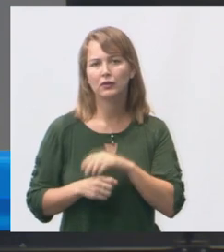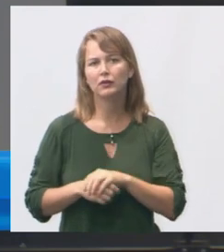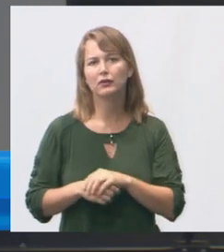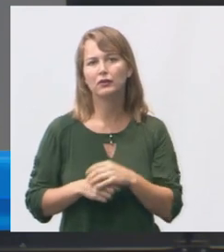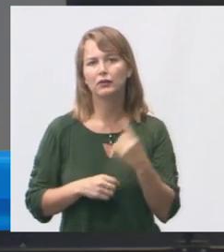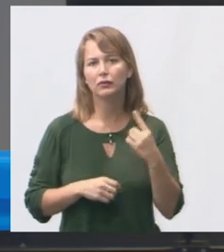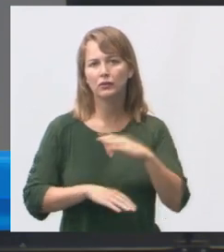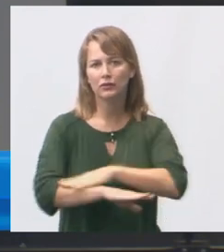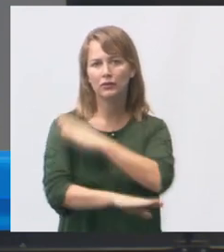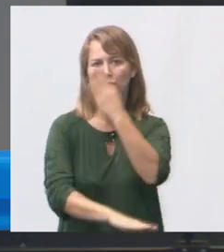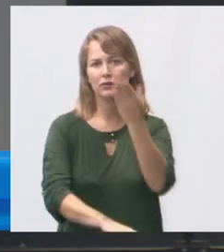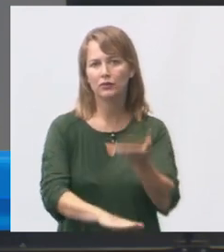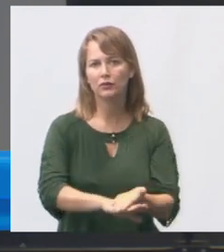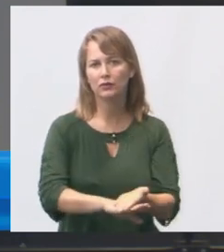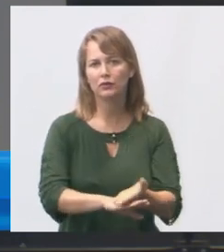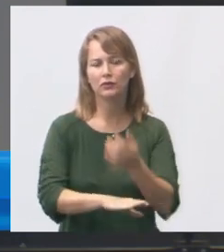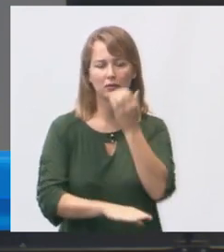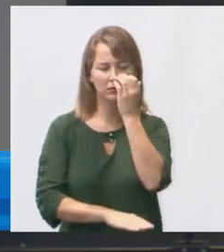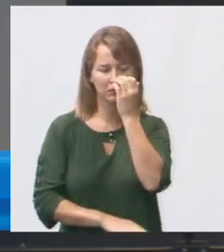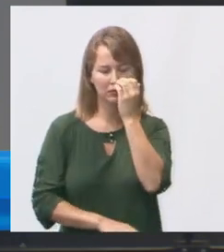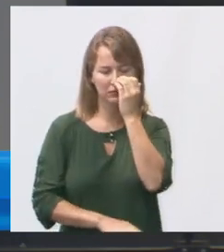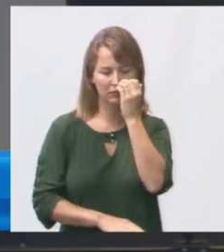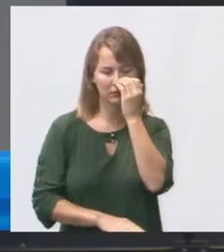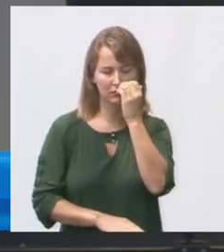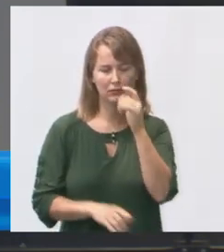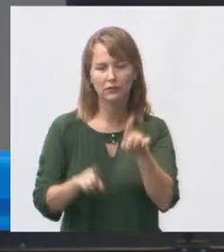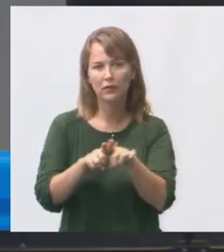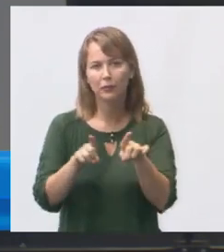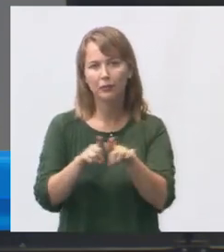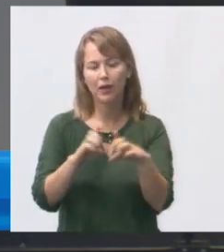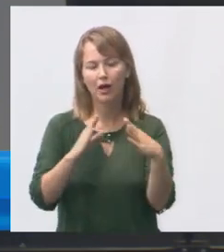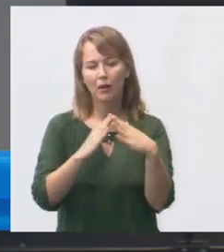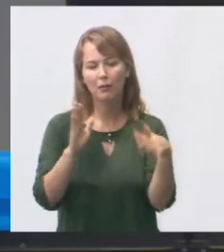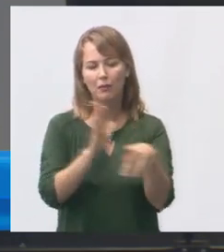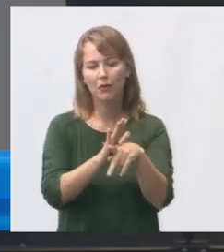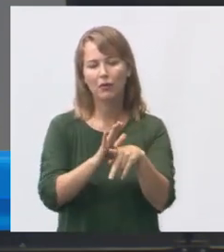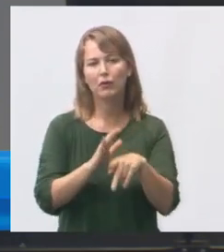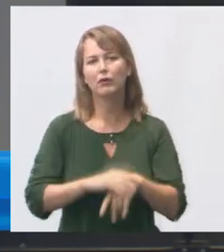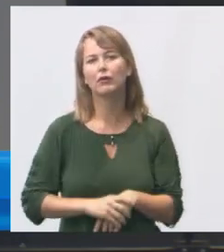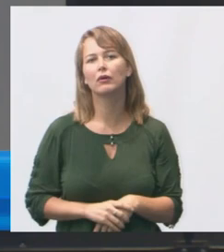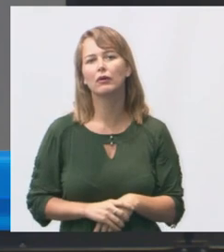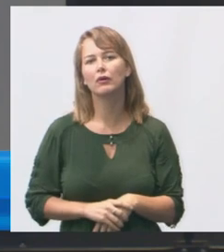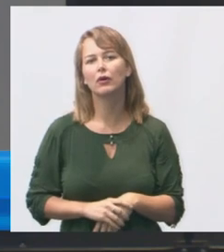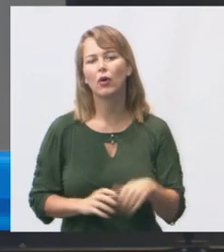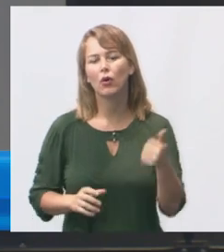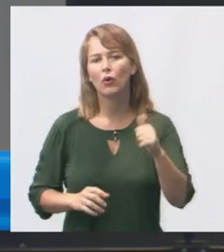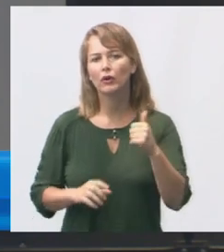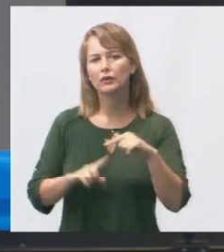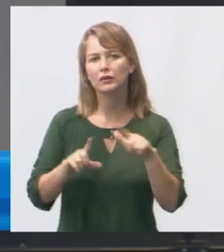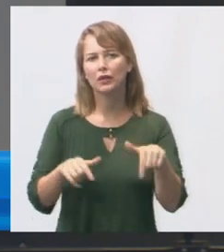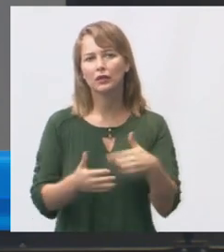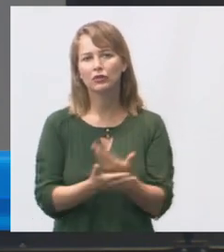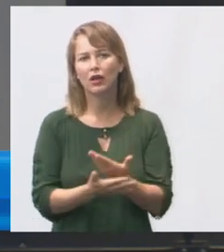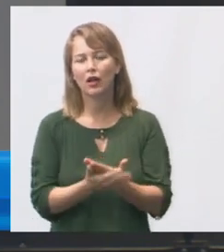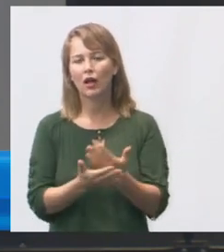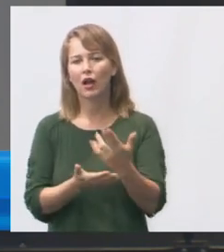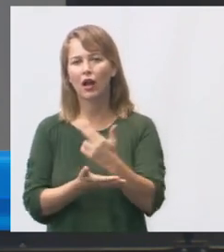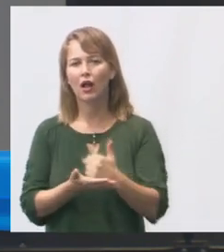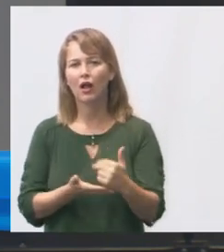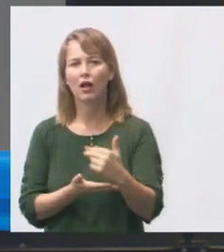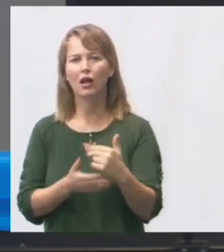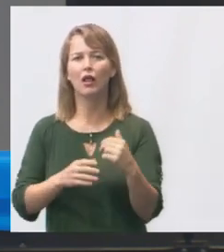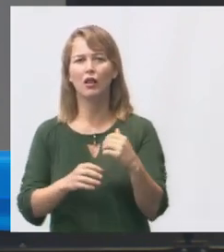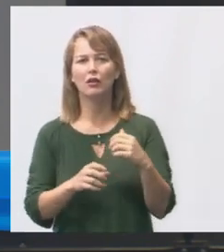em cada em cada turno também é um imóvel próprio são 11 salas de aula sala de artes laboratório de